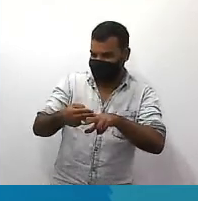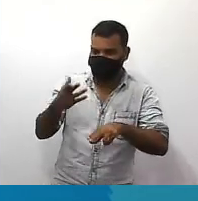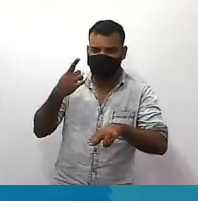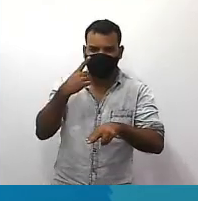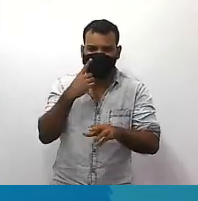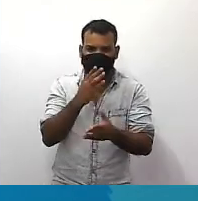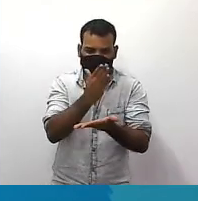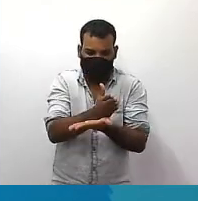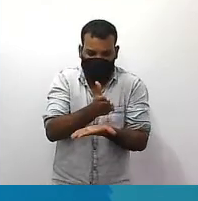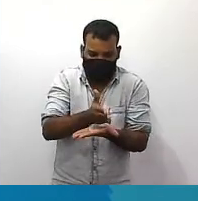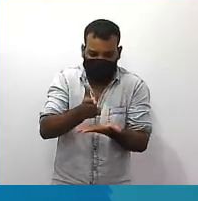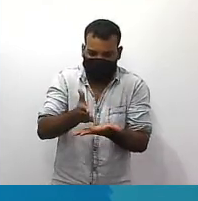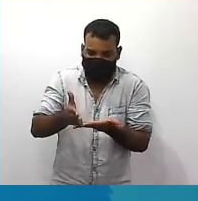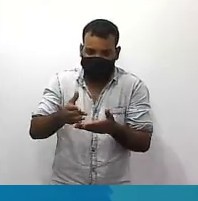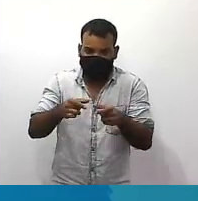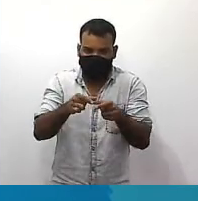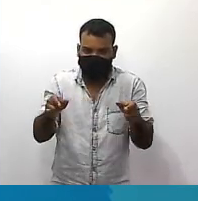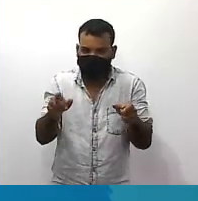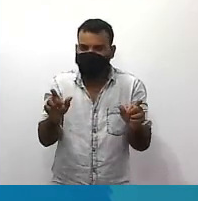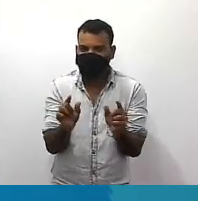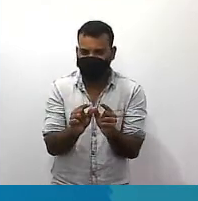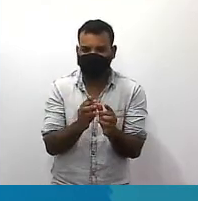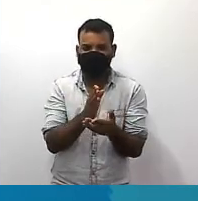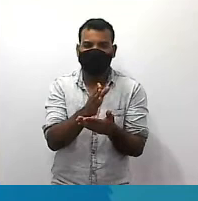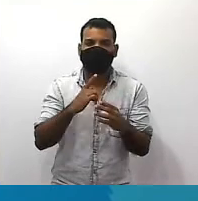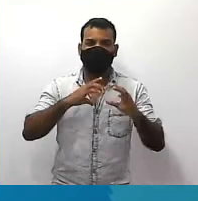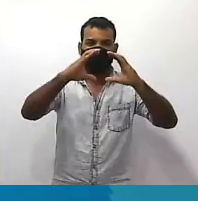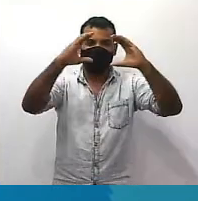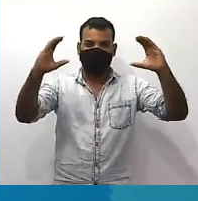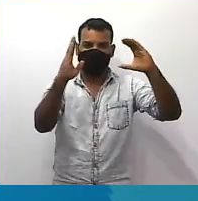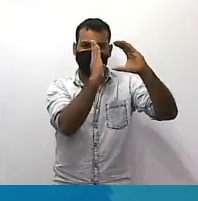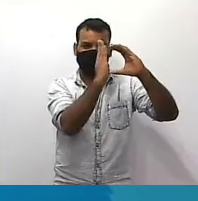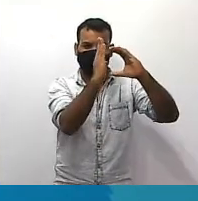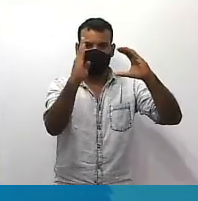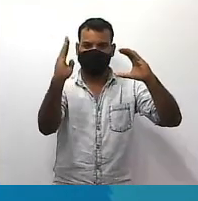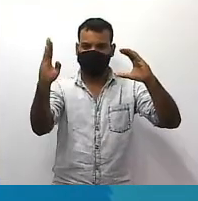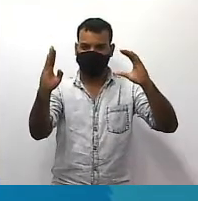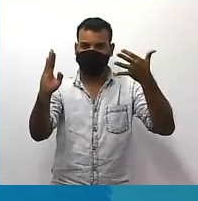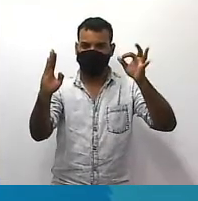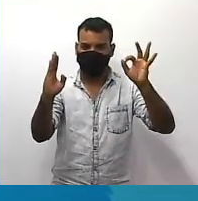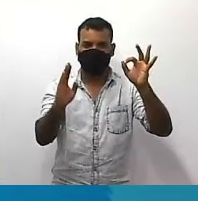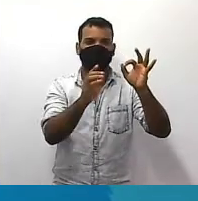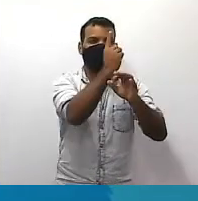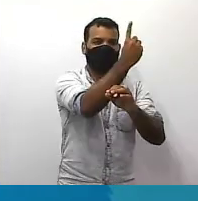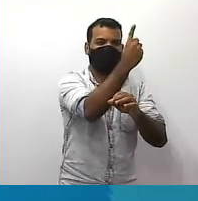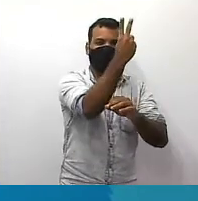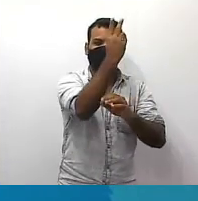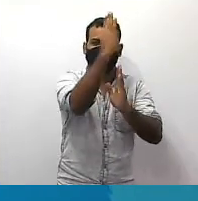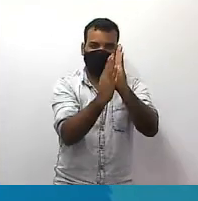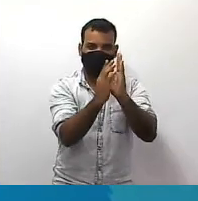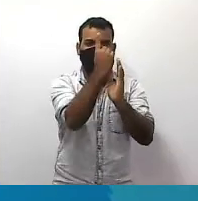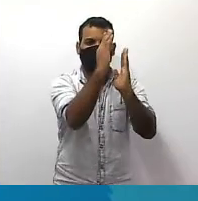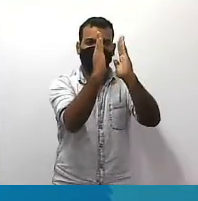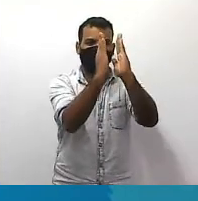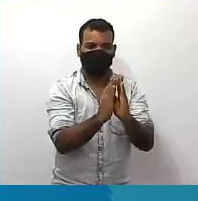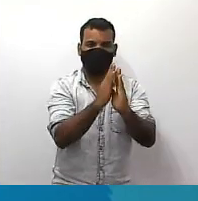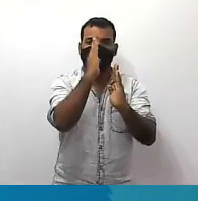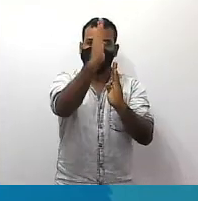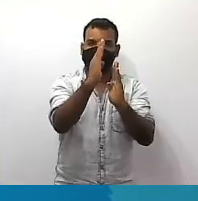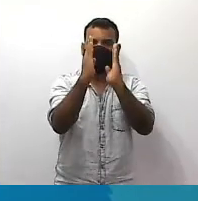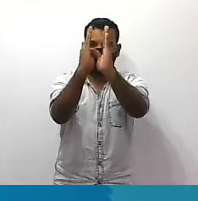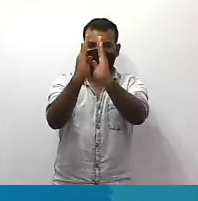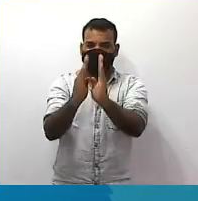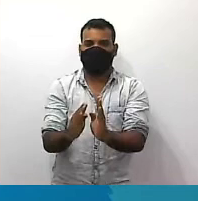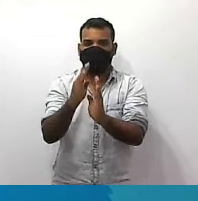em tablets menores ou seja né dez partes então cada tablet menor desse é uma parte do